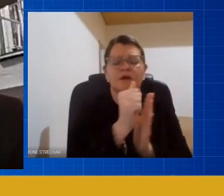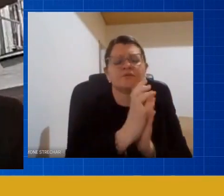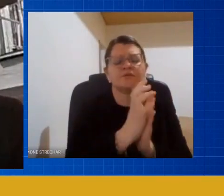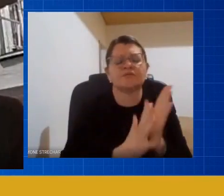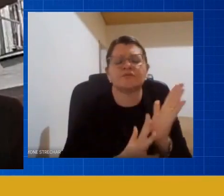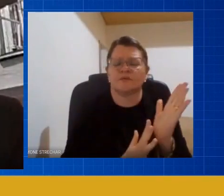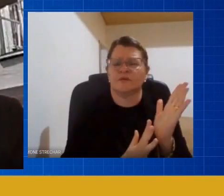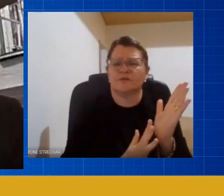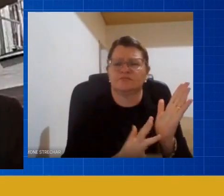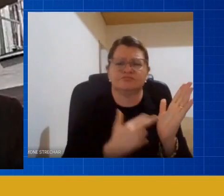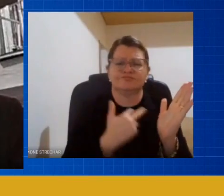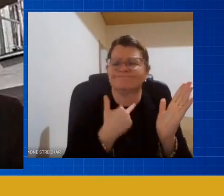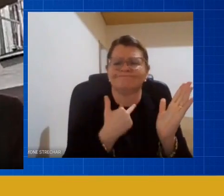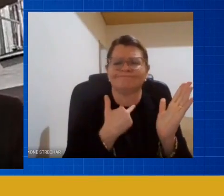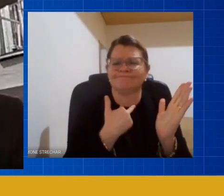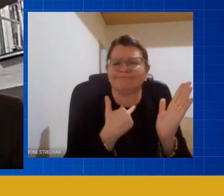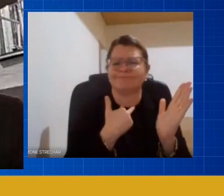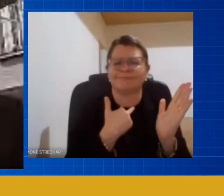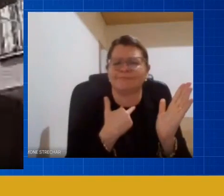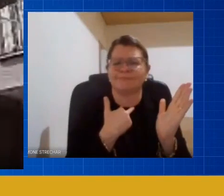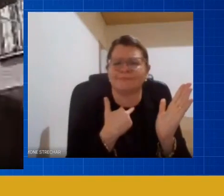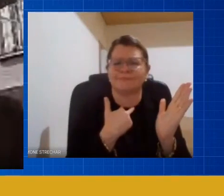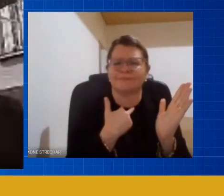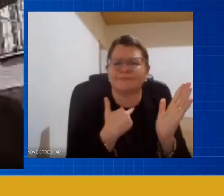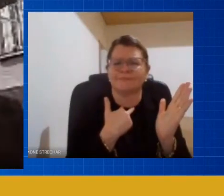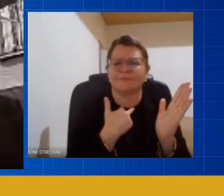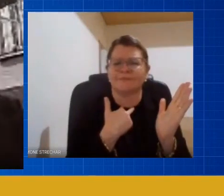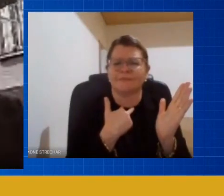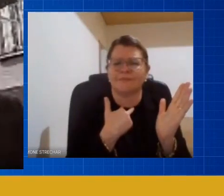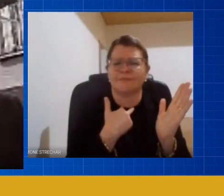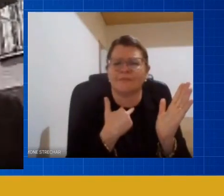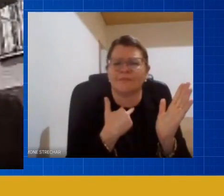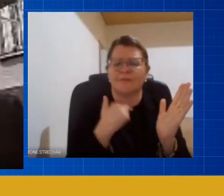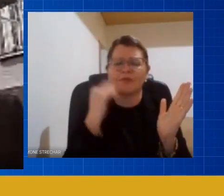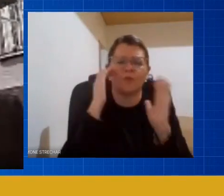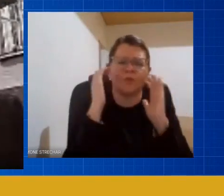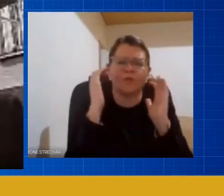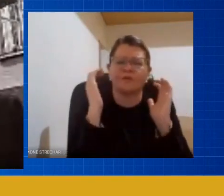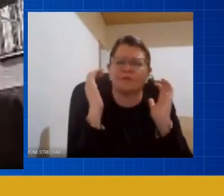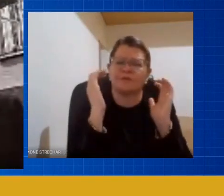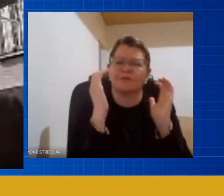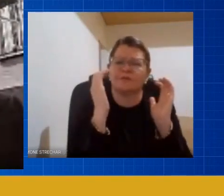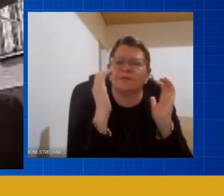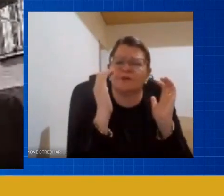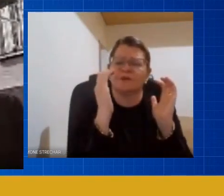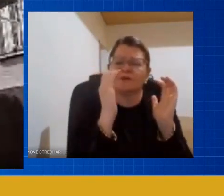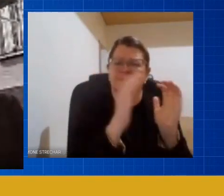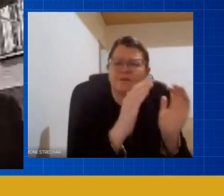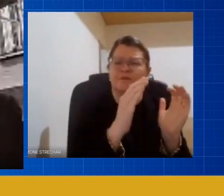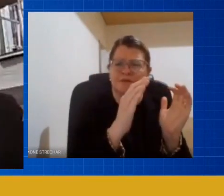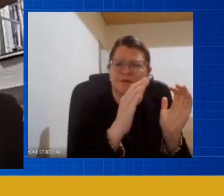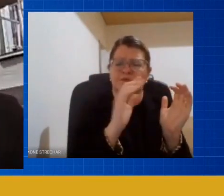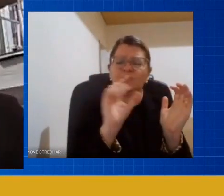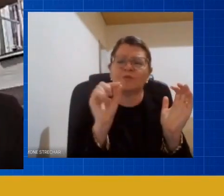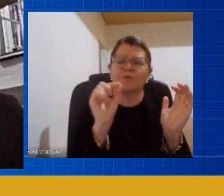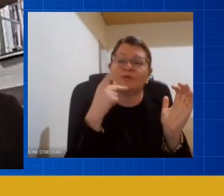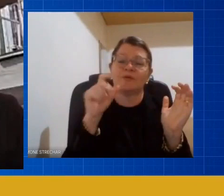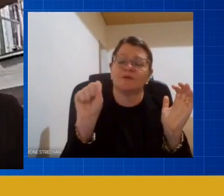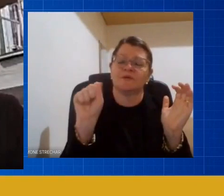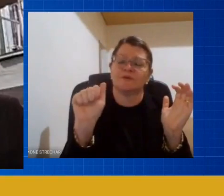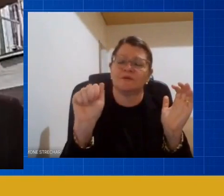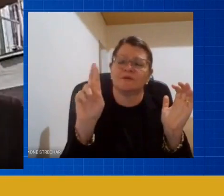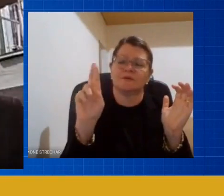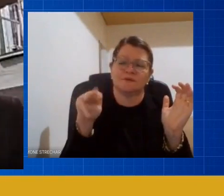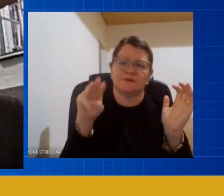que como dizia aí um fundamentador da sociologia da infância que é o Sarmiento ela não